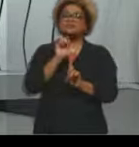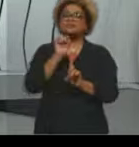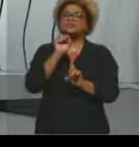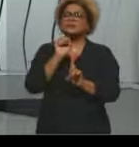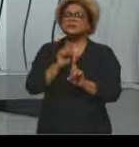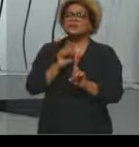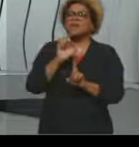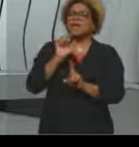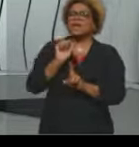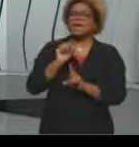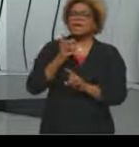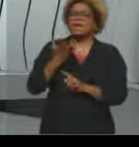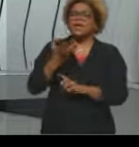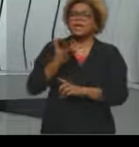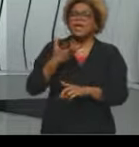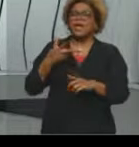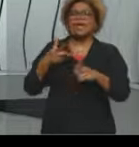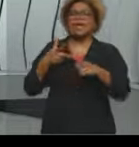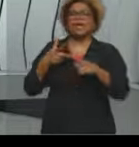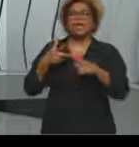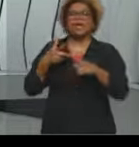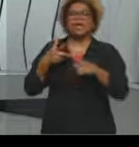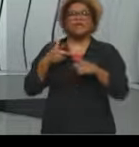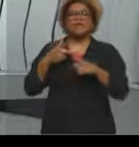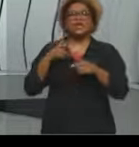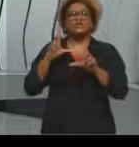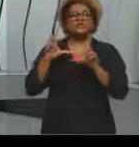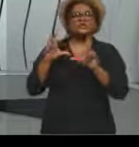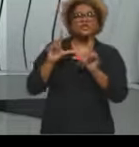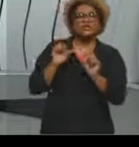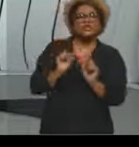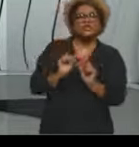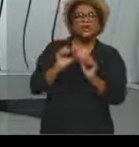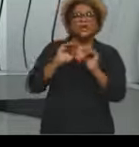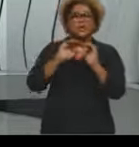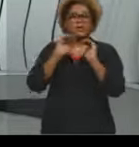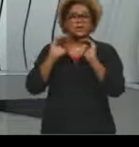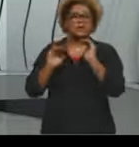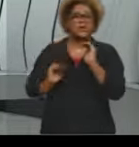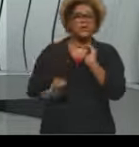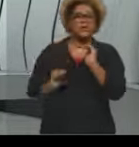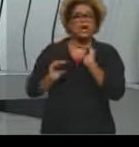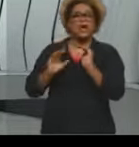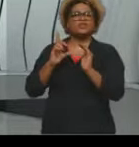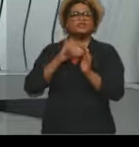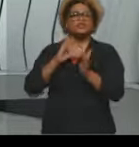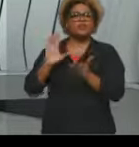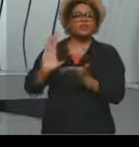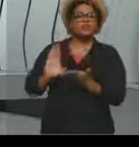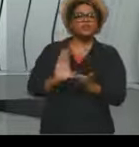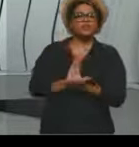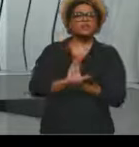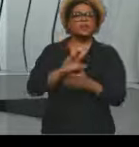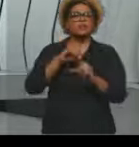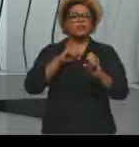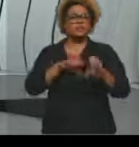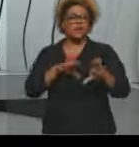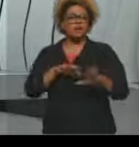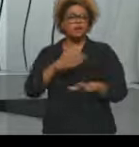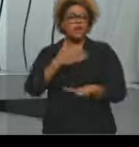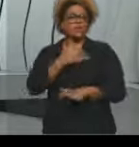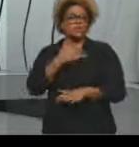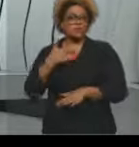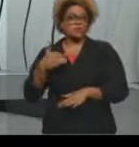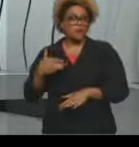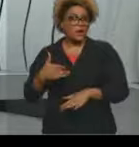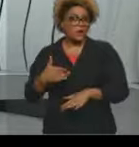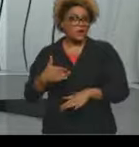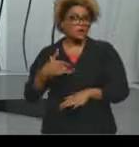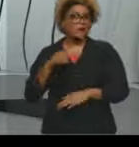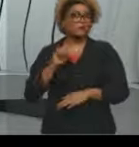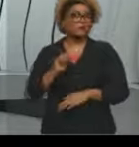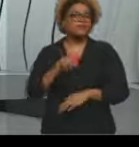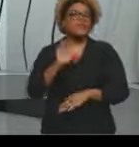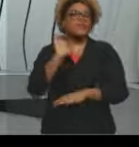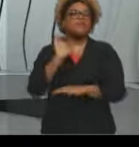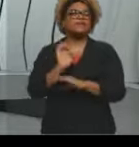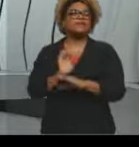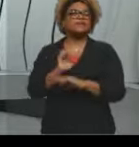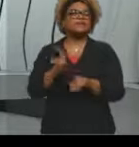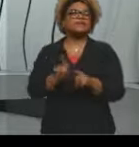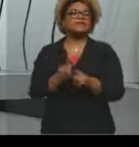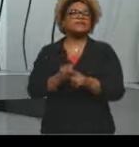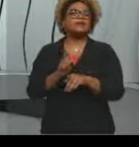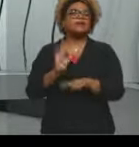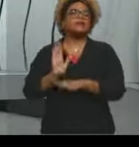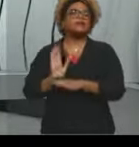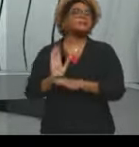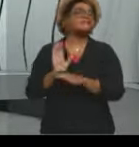reparar as desigualdades, que investe em educação, investe em saúde e que é um Estado aí assistencialista.